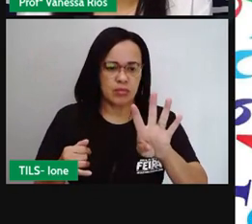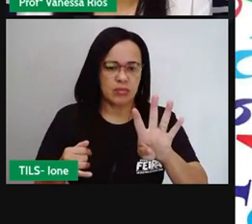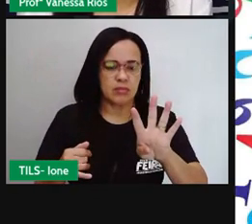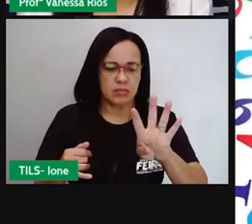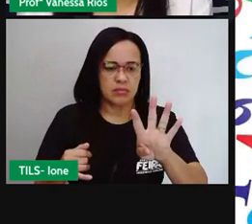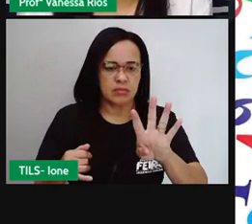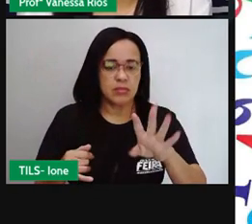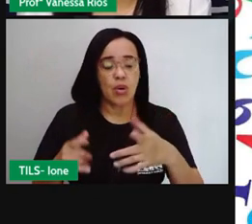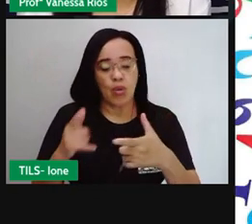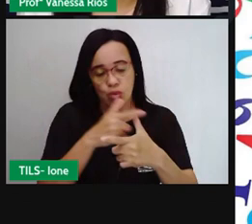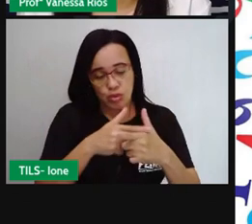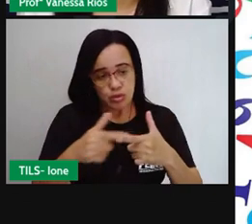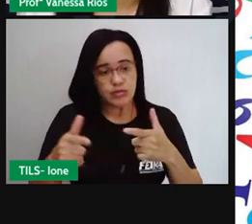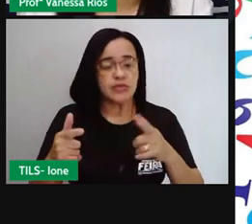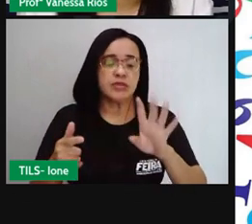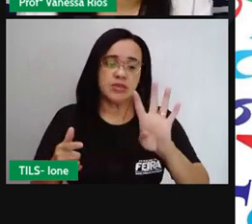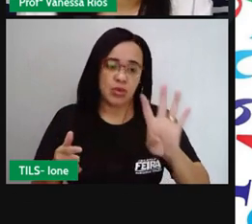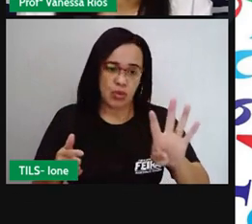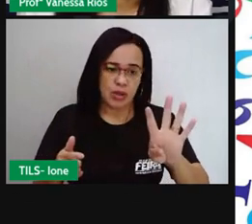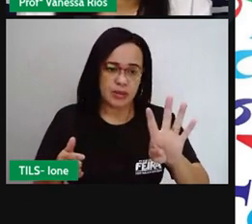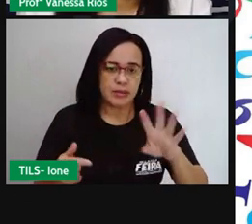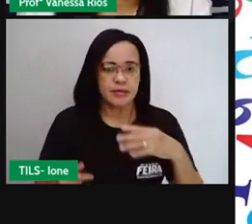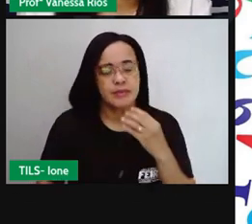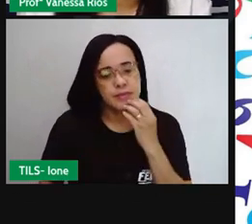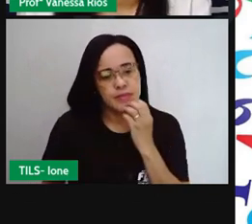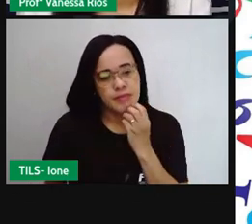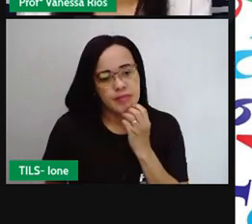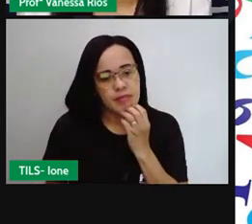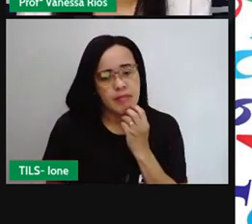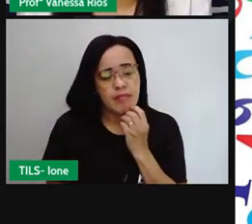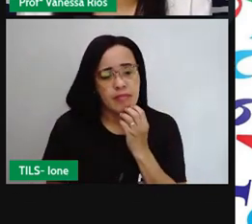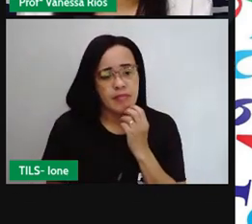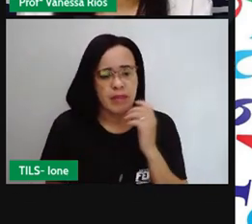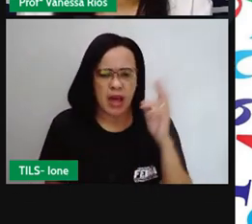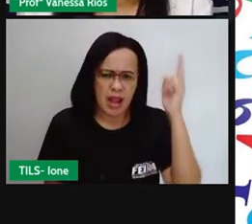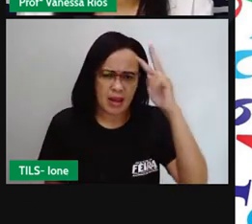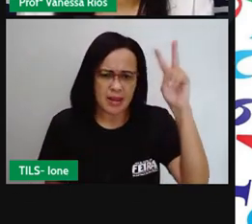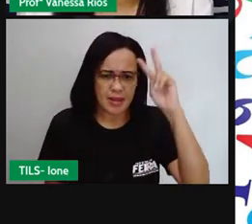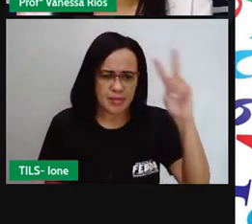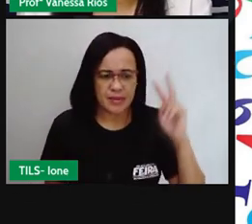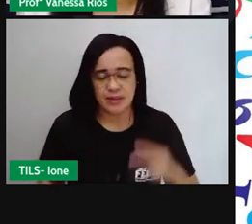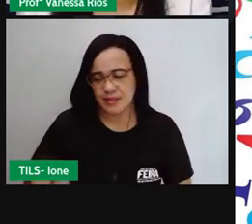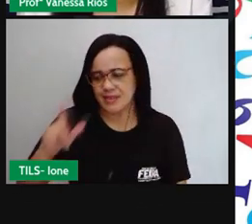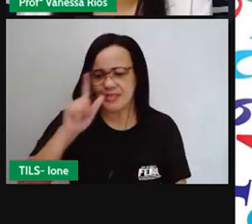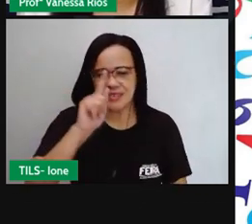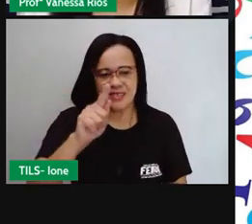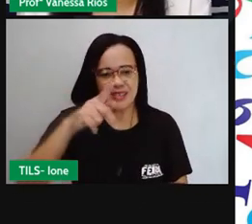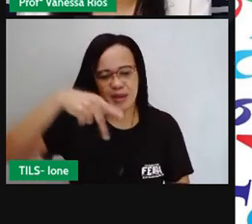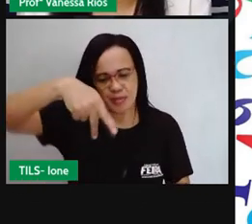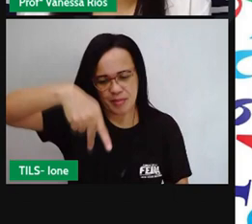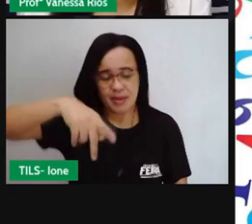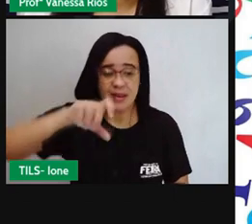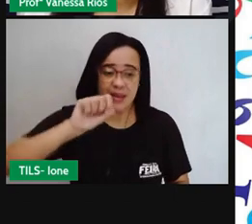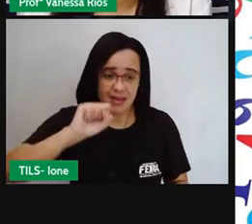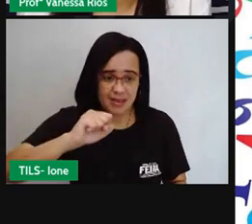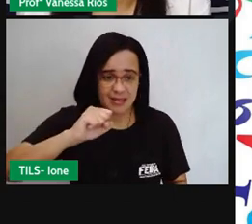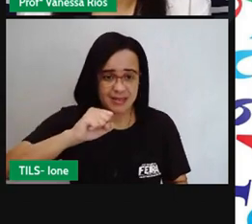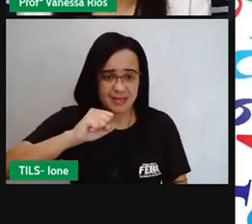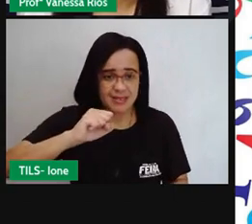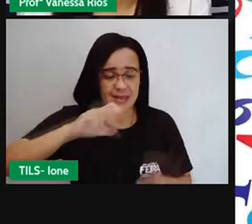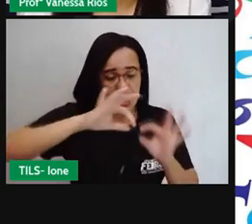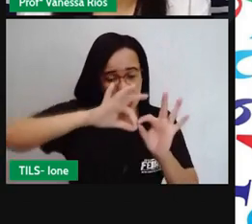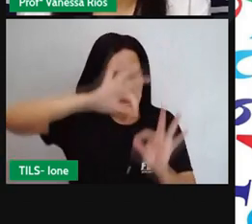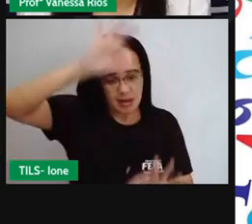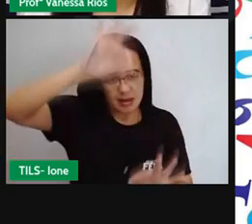E aí você lembra lá do GPS do início da aula? Pois é. As medidas dos ângulos também servem para